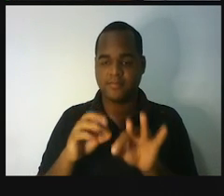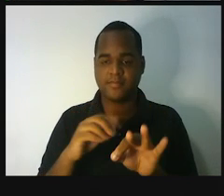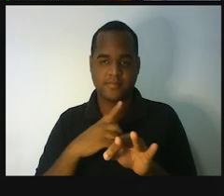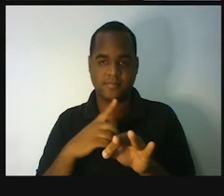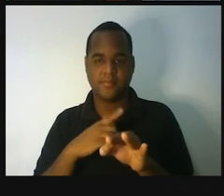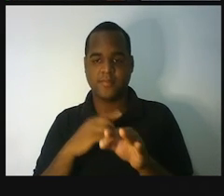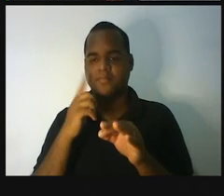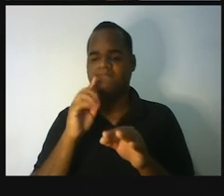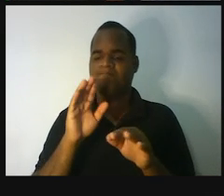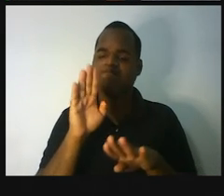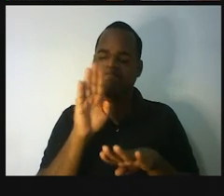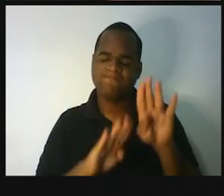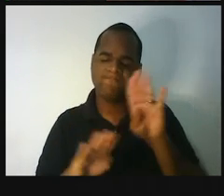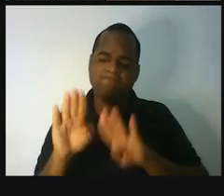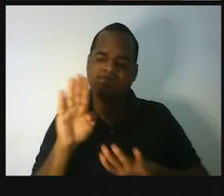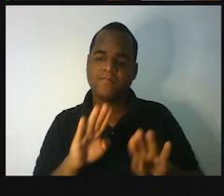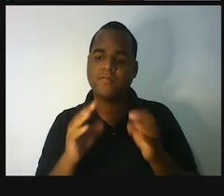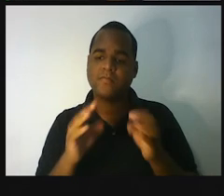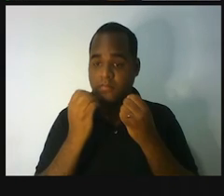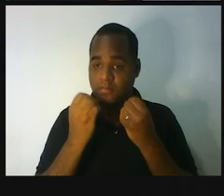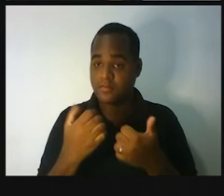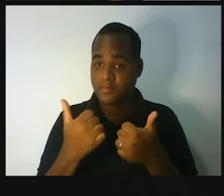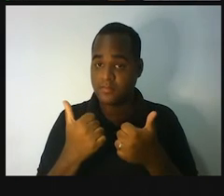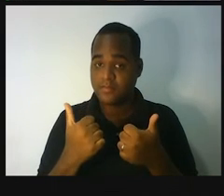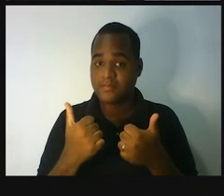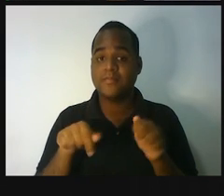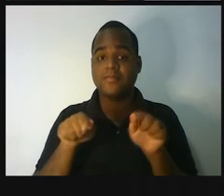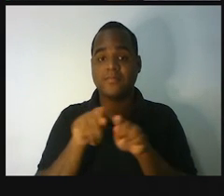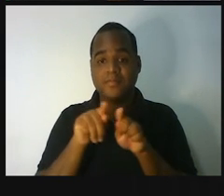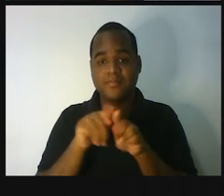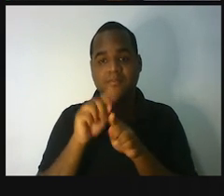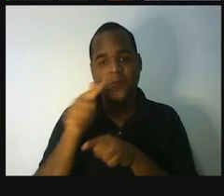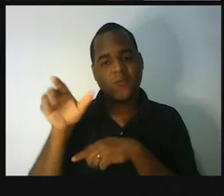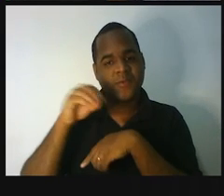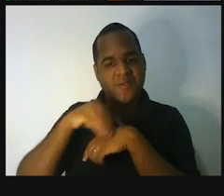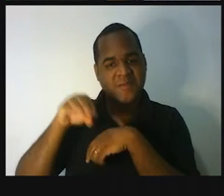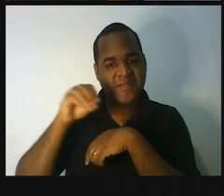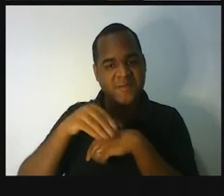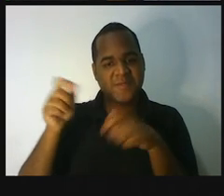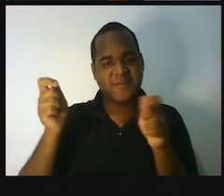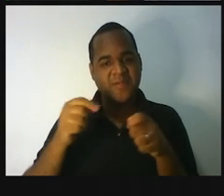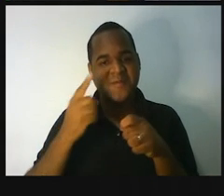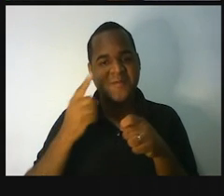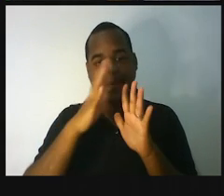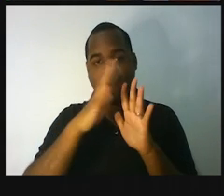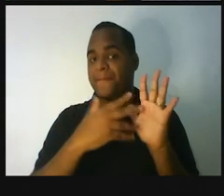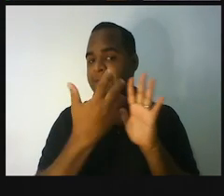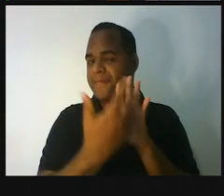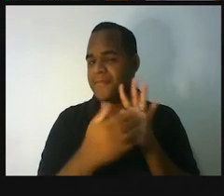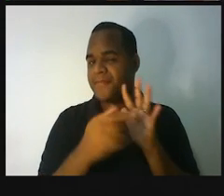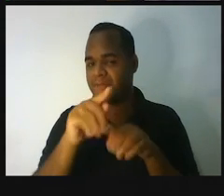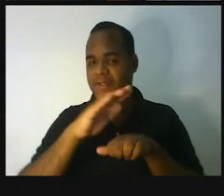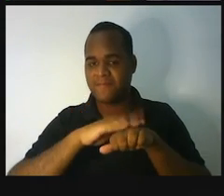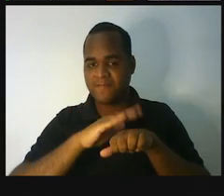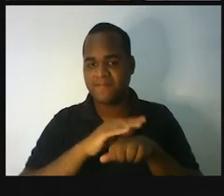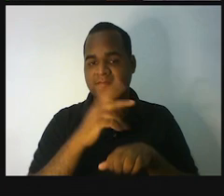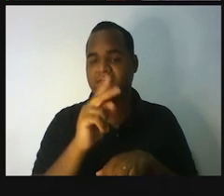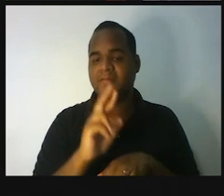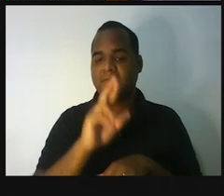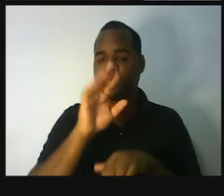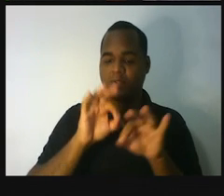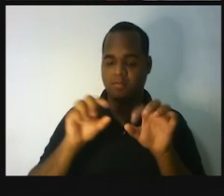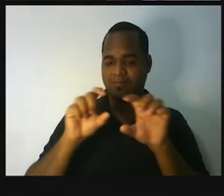cuidadosa e aquele esqueminha que eu trouxe aqui para você, para a gente conseguir fazer as